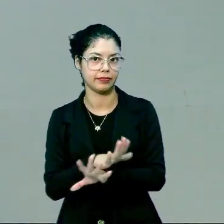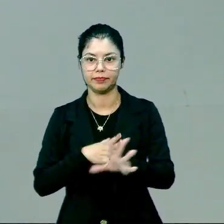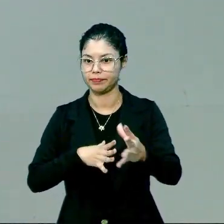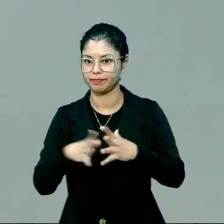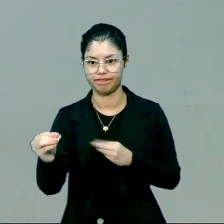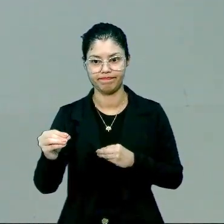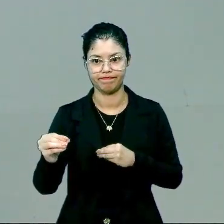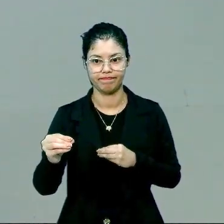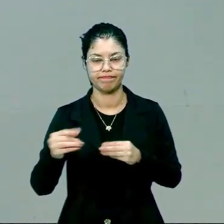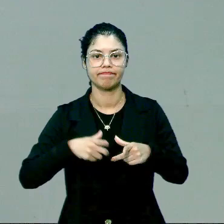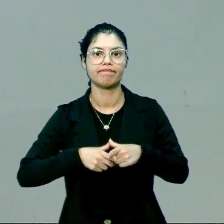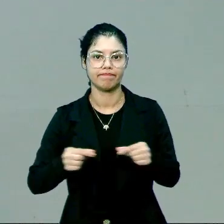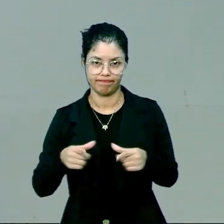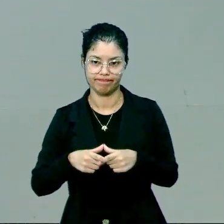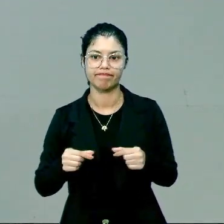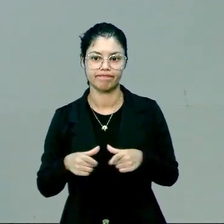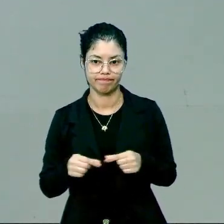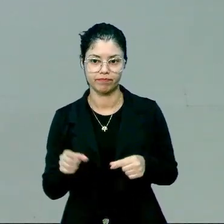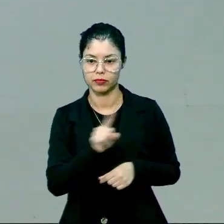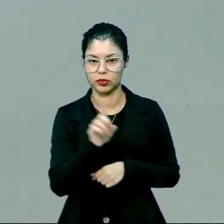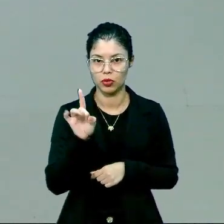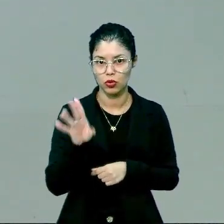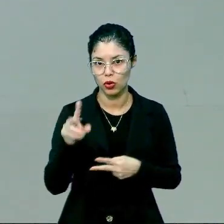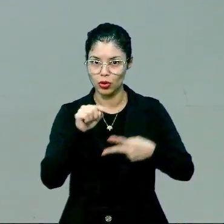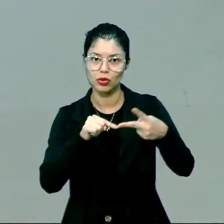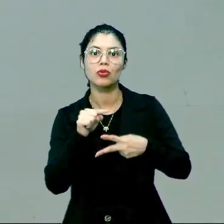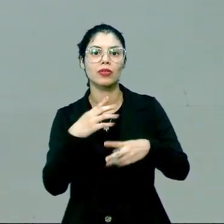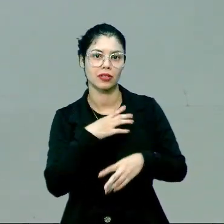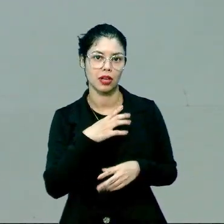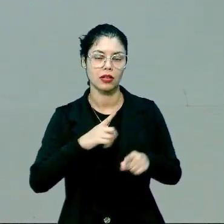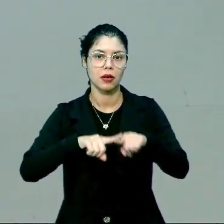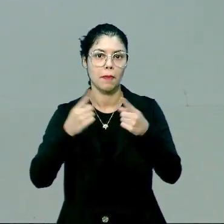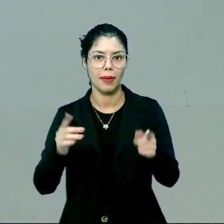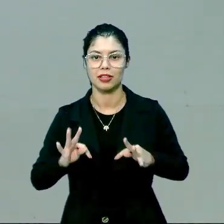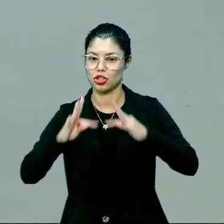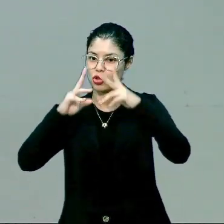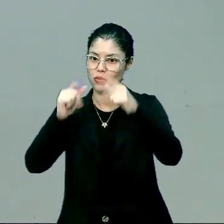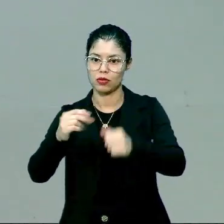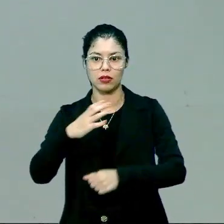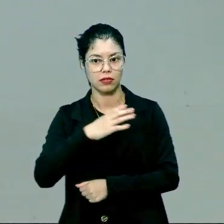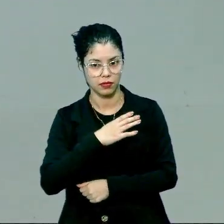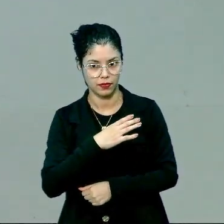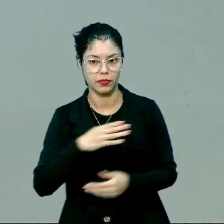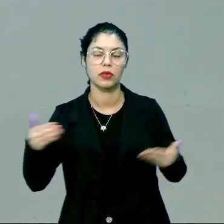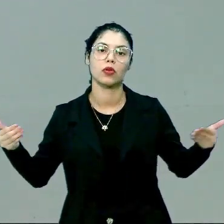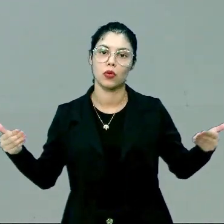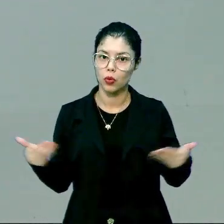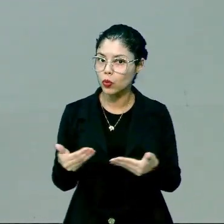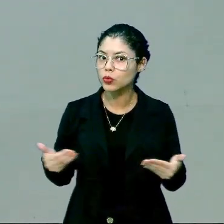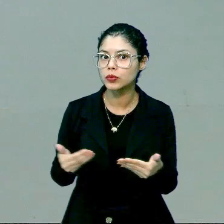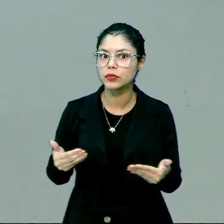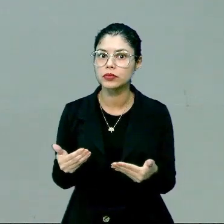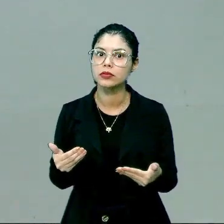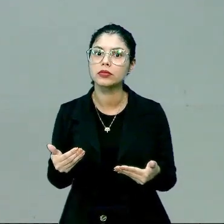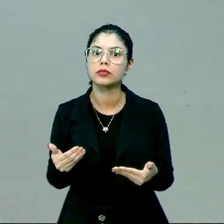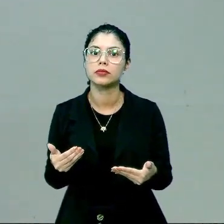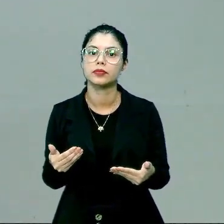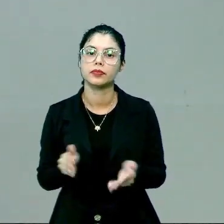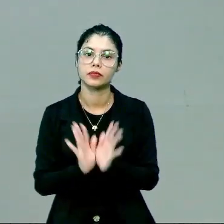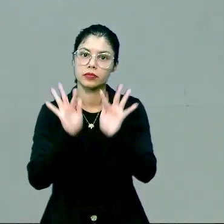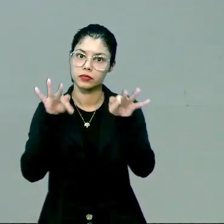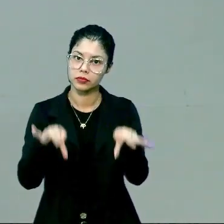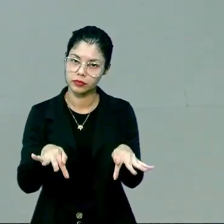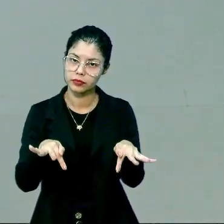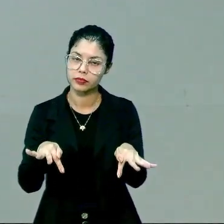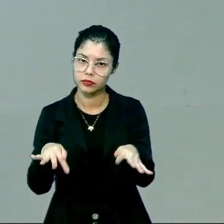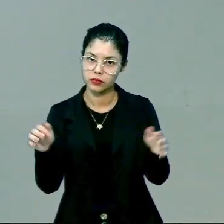desaparecido da face da Terra, não somente aquelas duas cidades. Então, é muito perigoso. Hoje, com o fim da